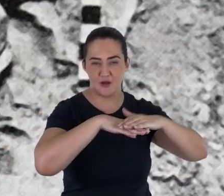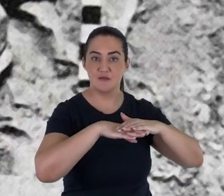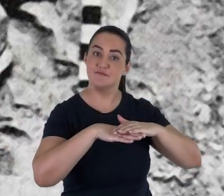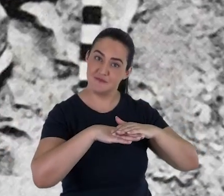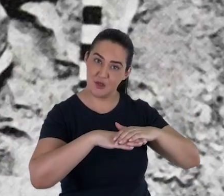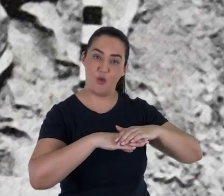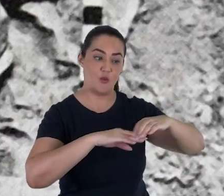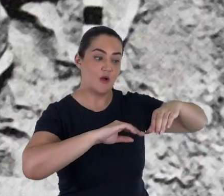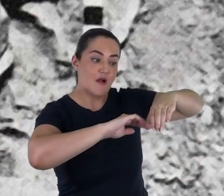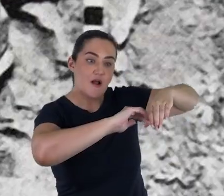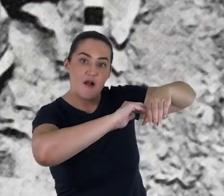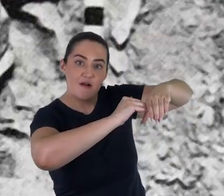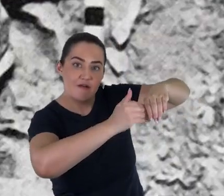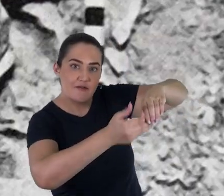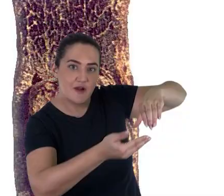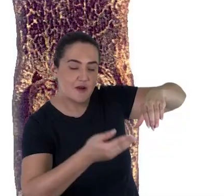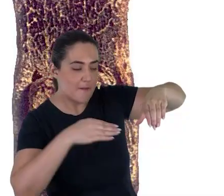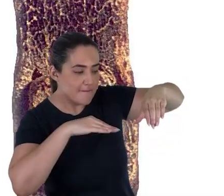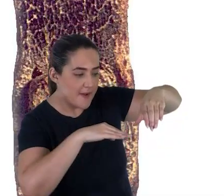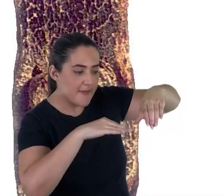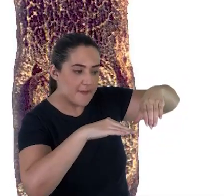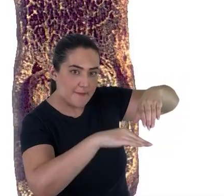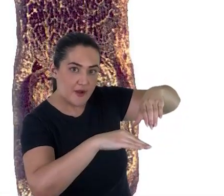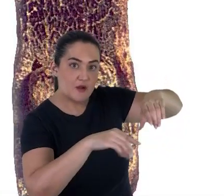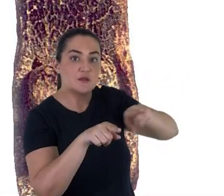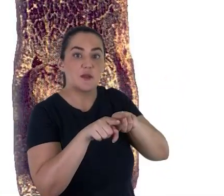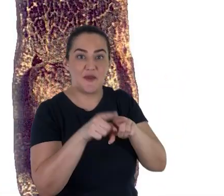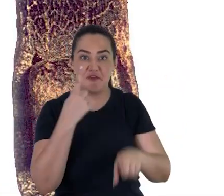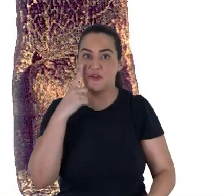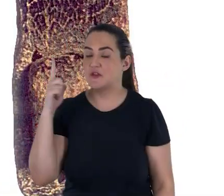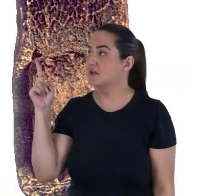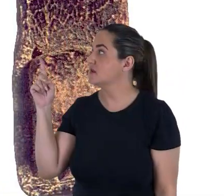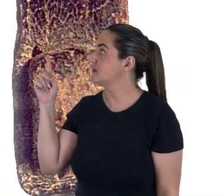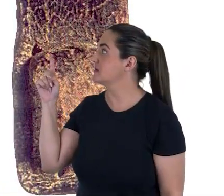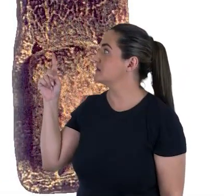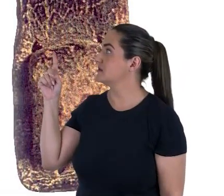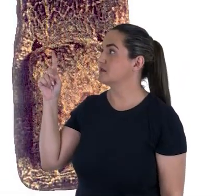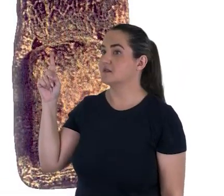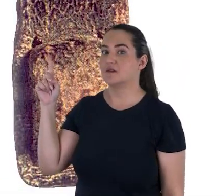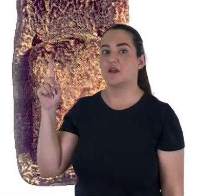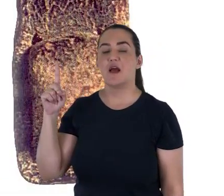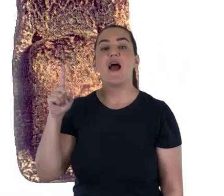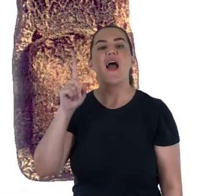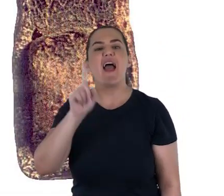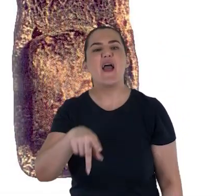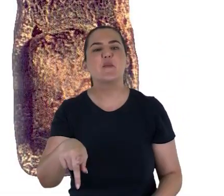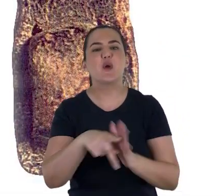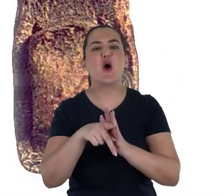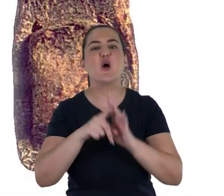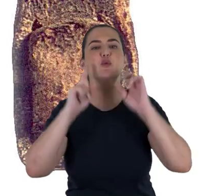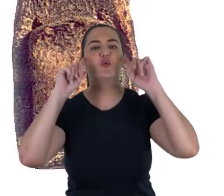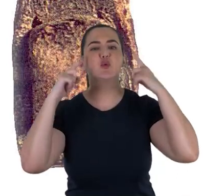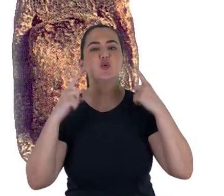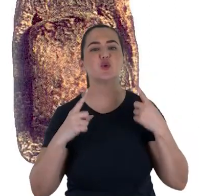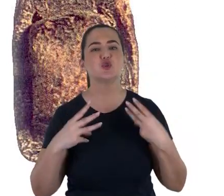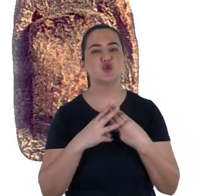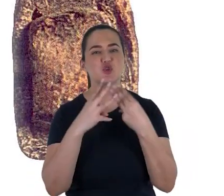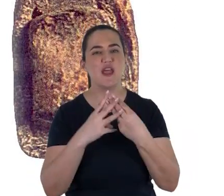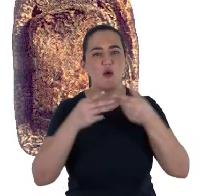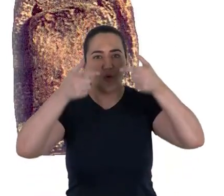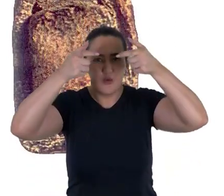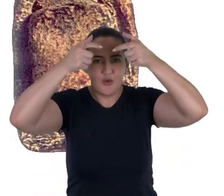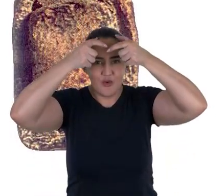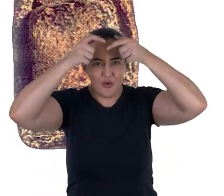propriedade da comunidade de Qumran. Ali também encontraram alguns tefilins, aquelas caixinhas pretas com